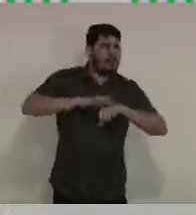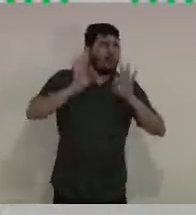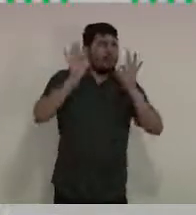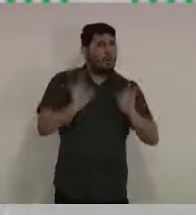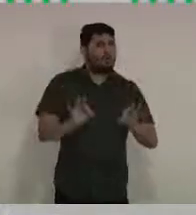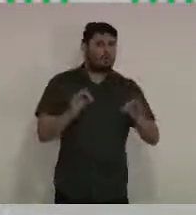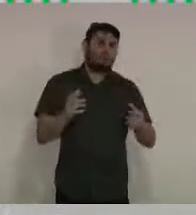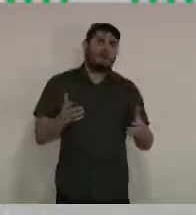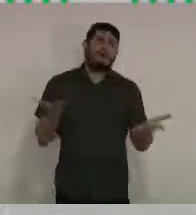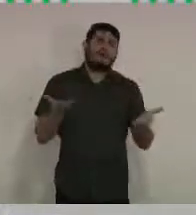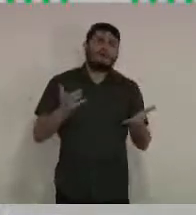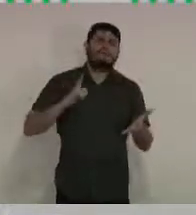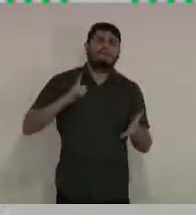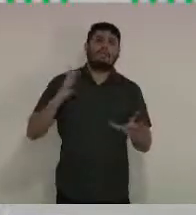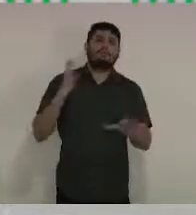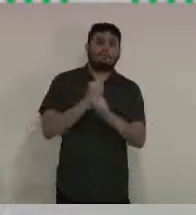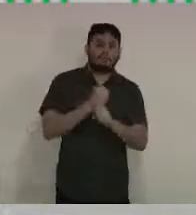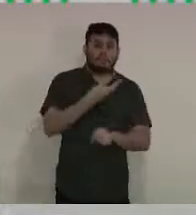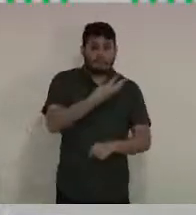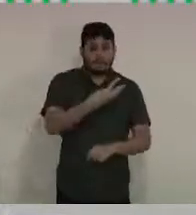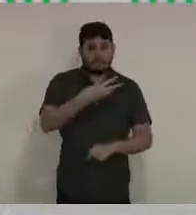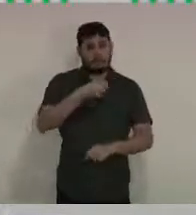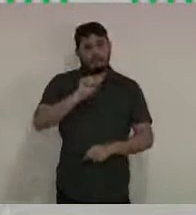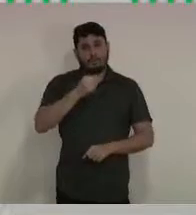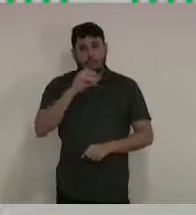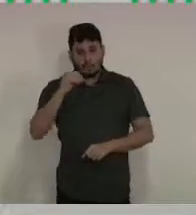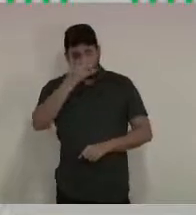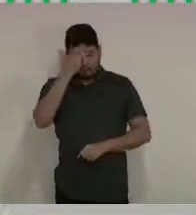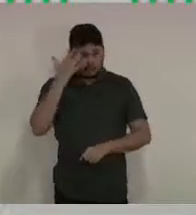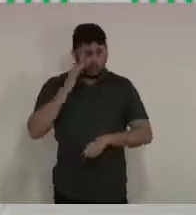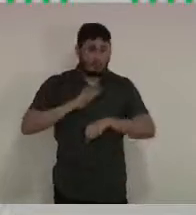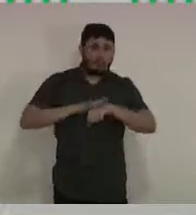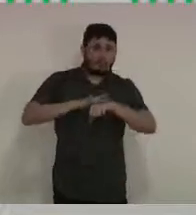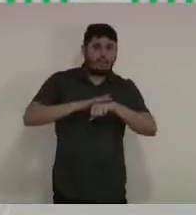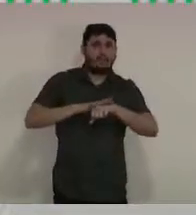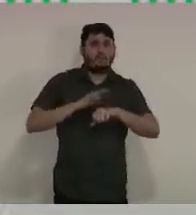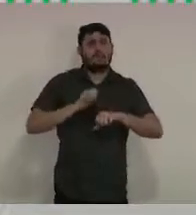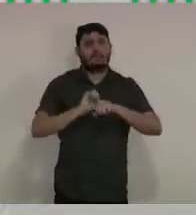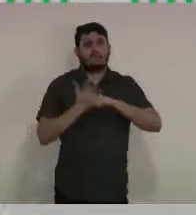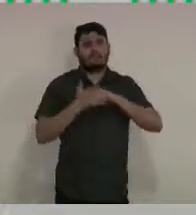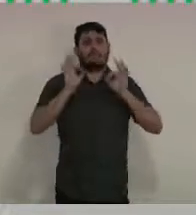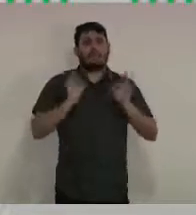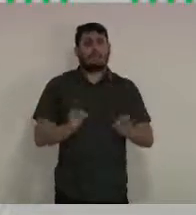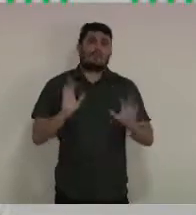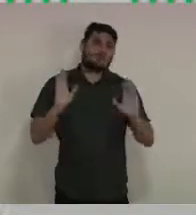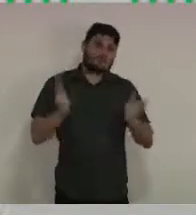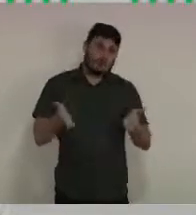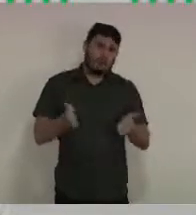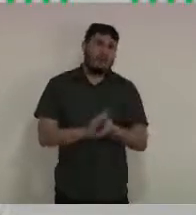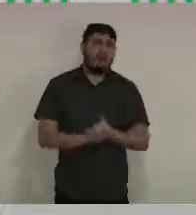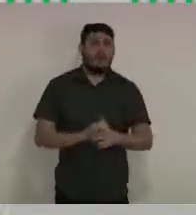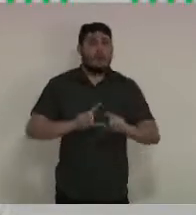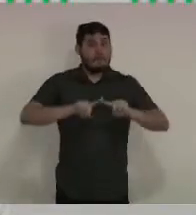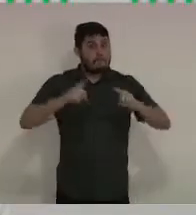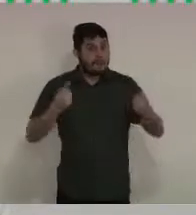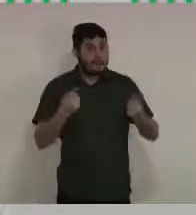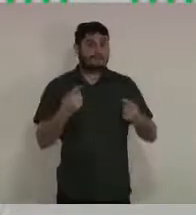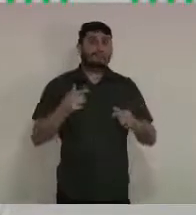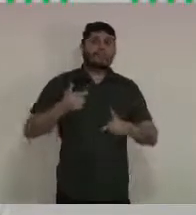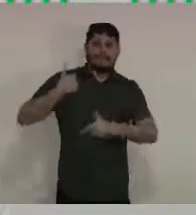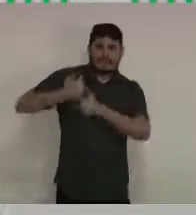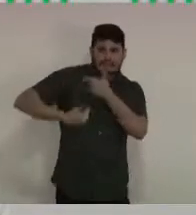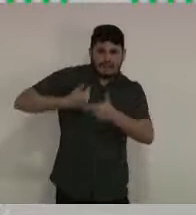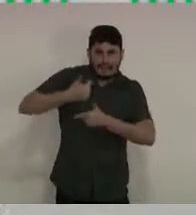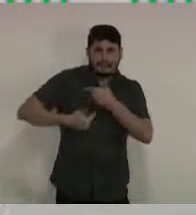hoje com 398 casos acumulados e, graças às ações pontuadas,